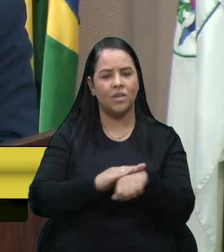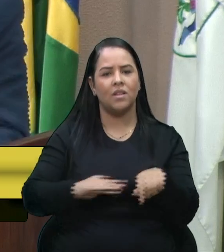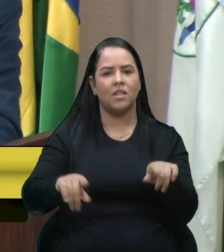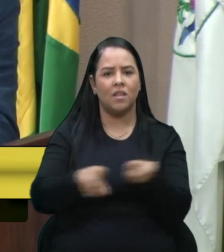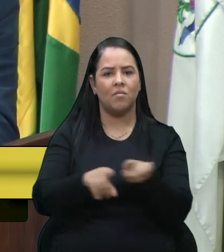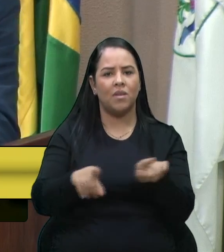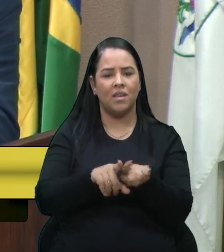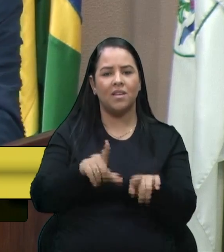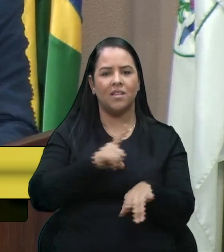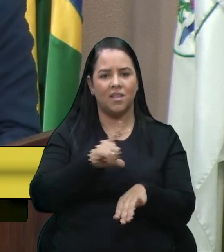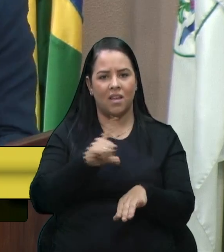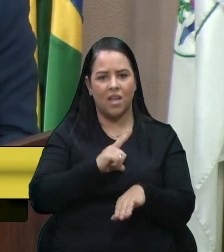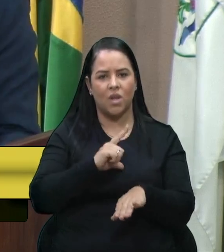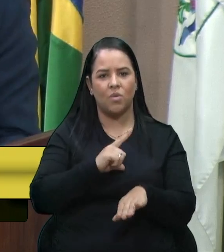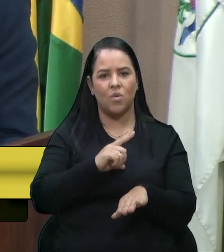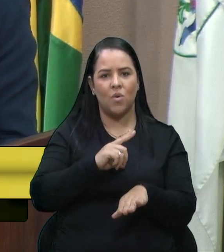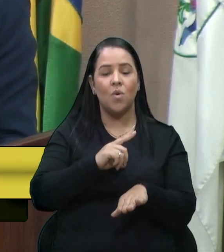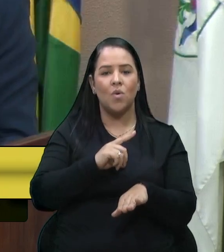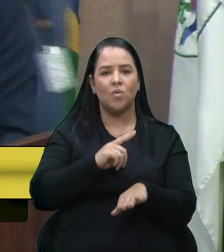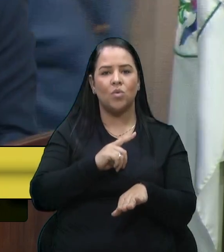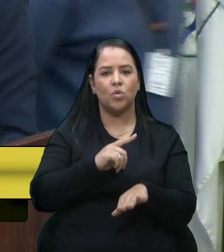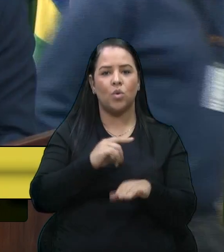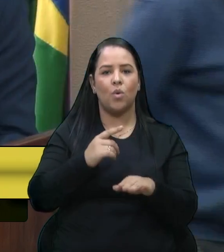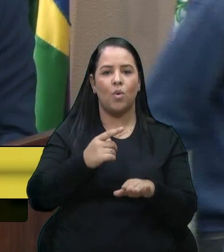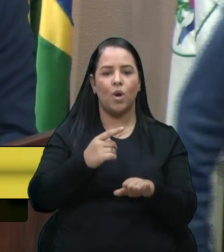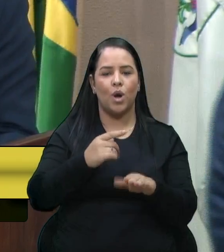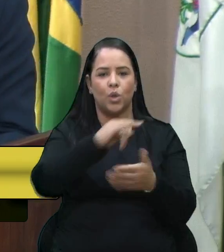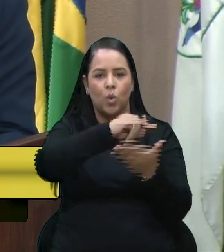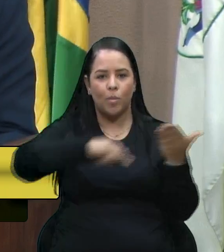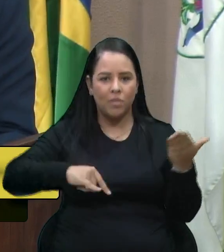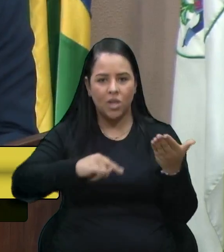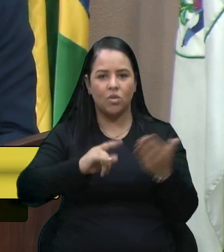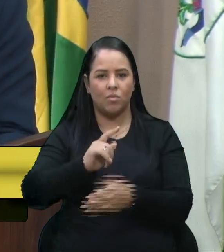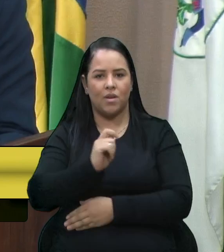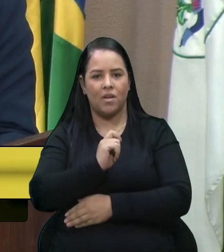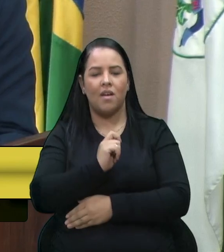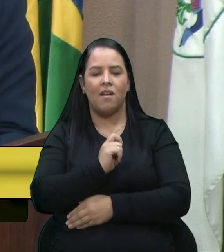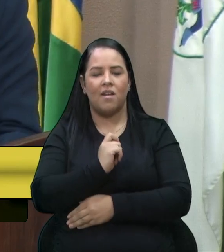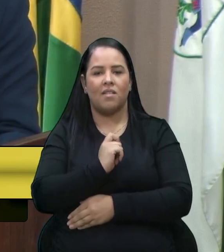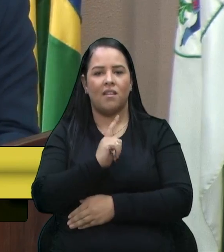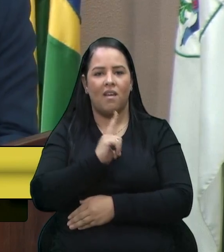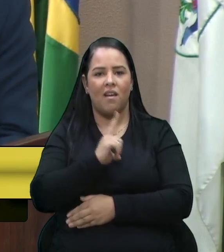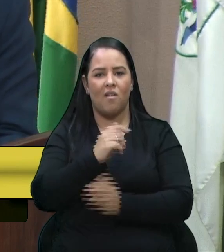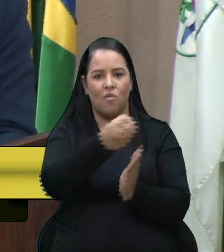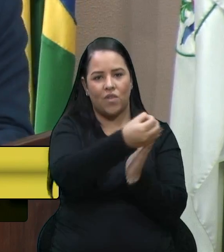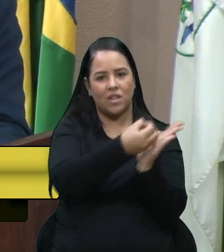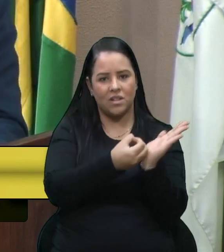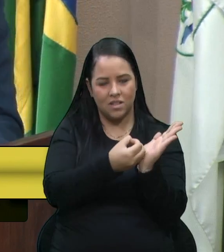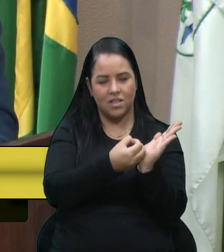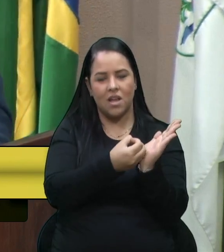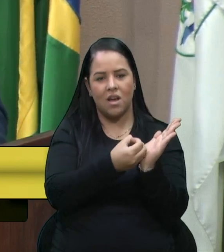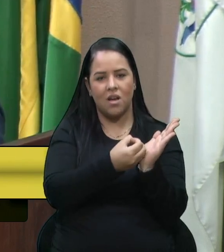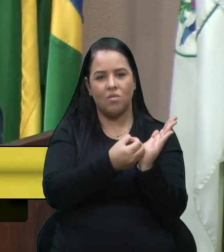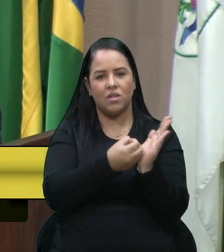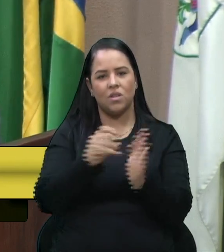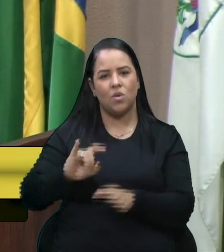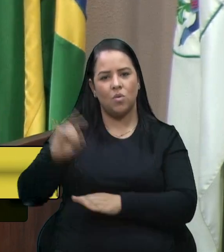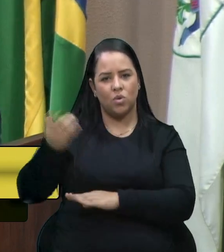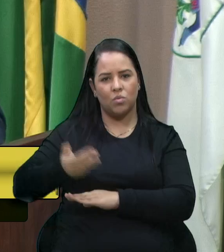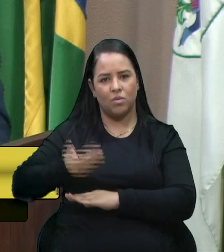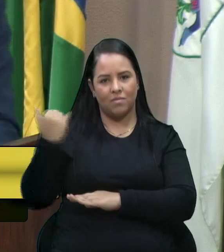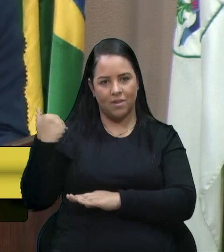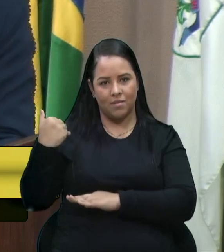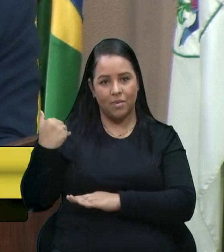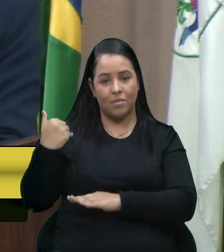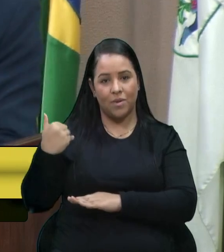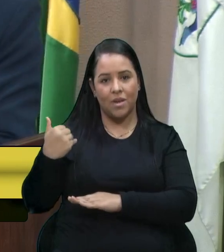ofício, hoje, para que faça fiscalização nos próximos dias, em especial em horário de pico, para ajudar a disciplinar os condutores.